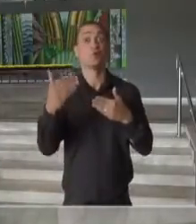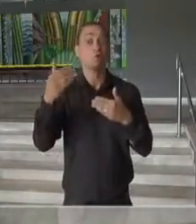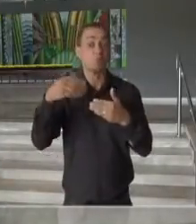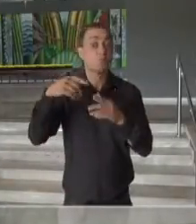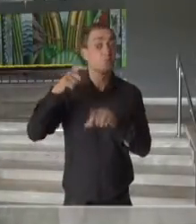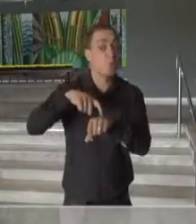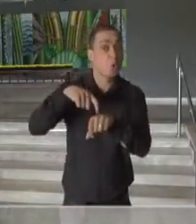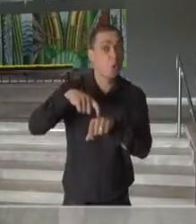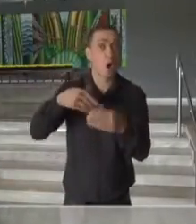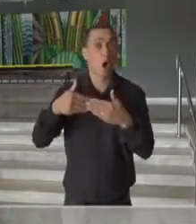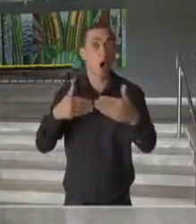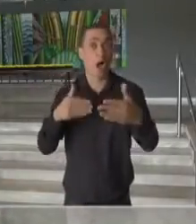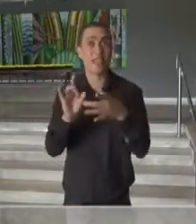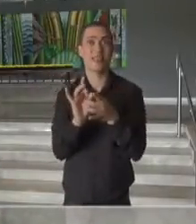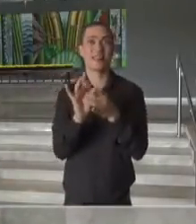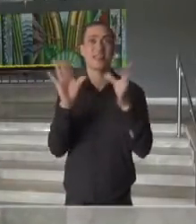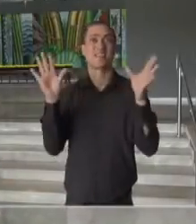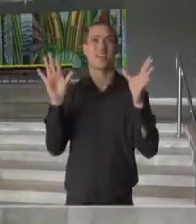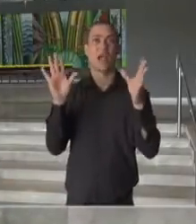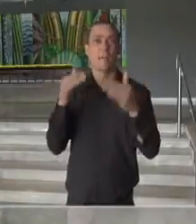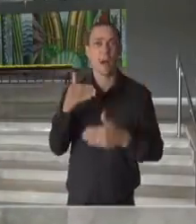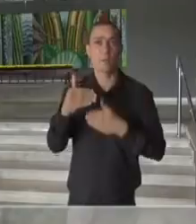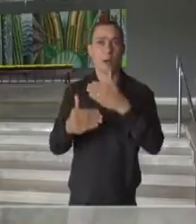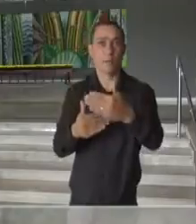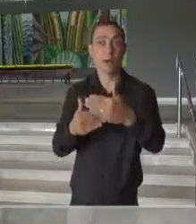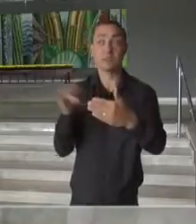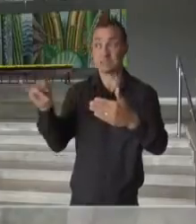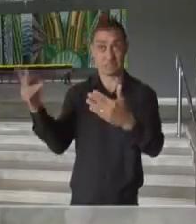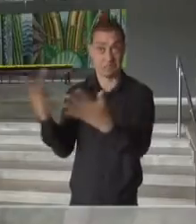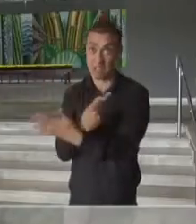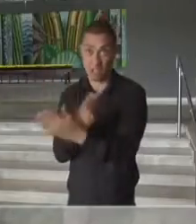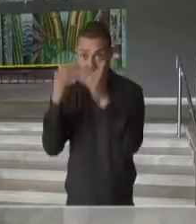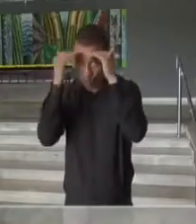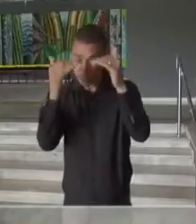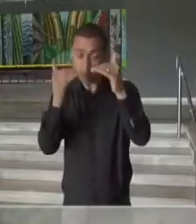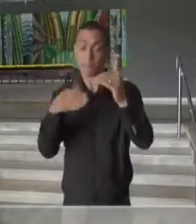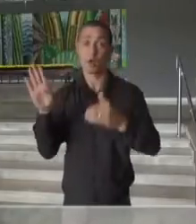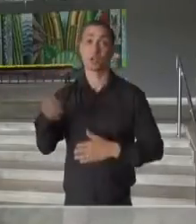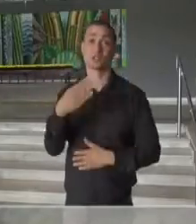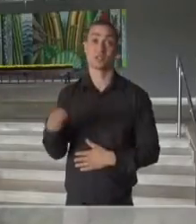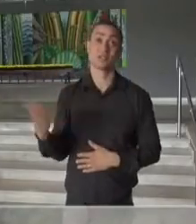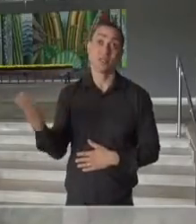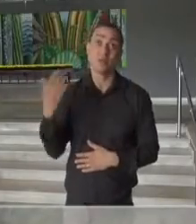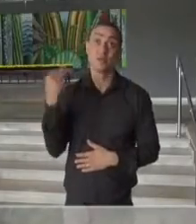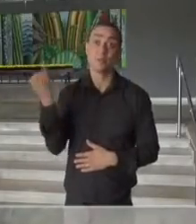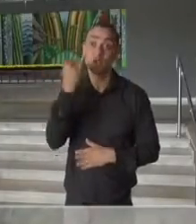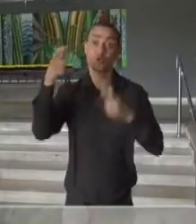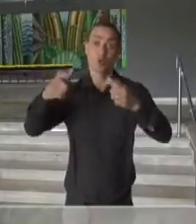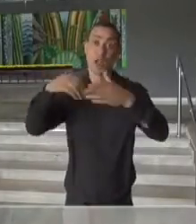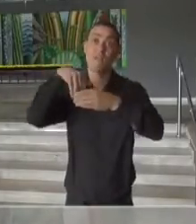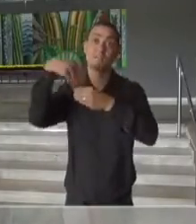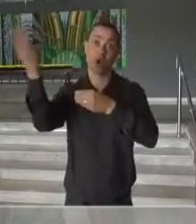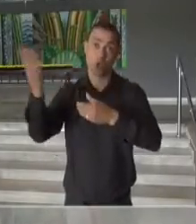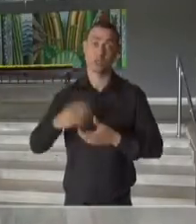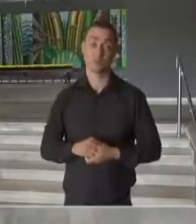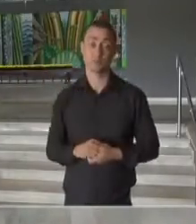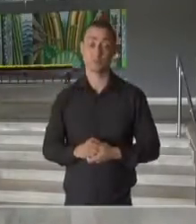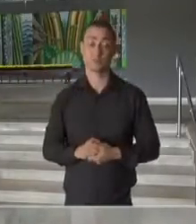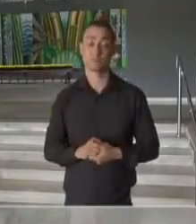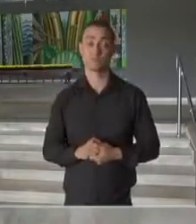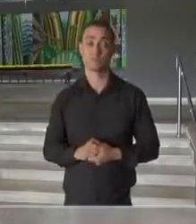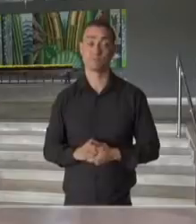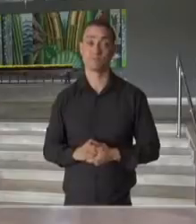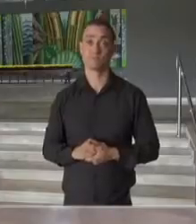pouco tempo poder liberar de forma segura o uso das máscaras em ambientes externos abertos.